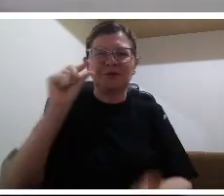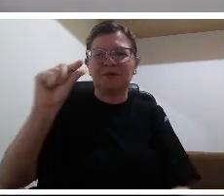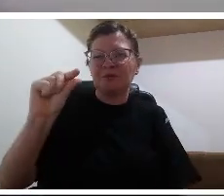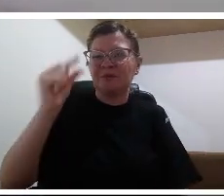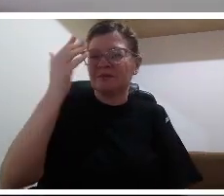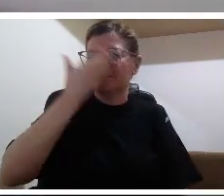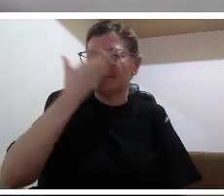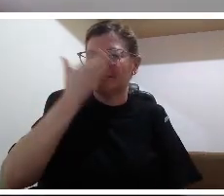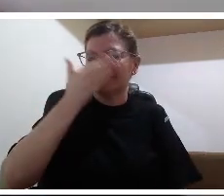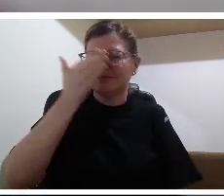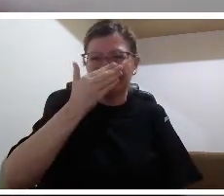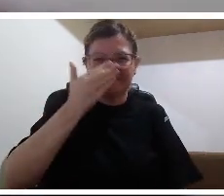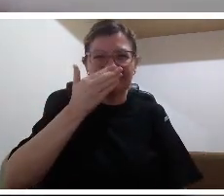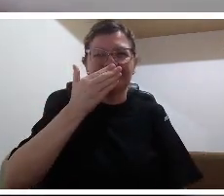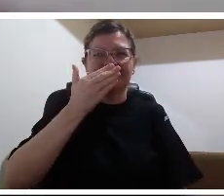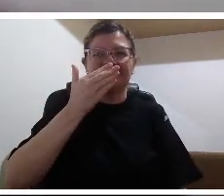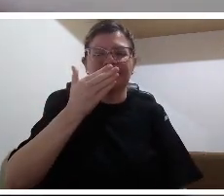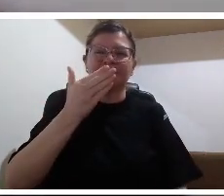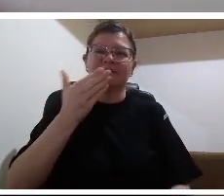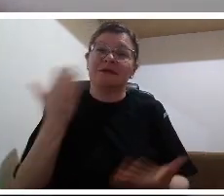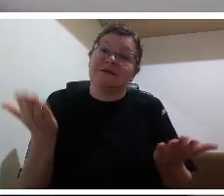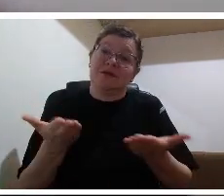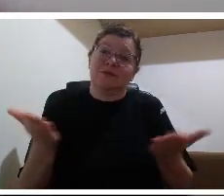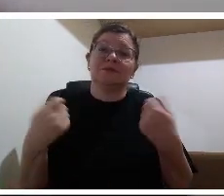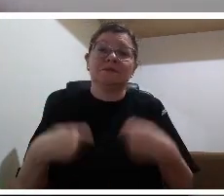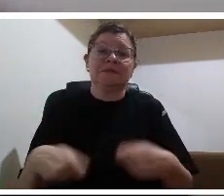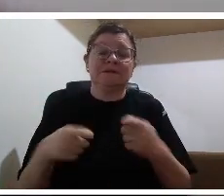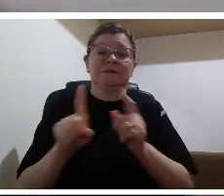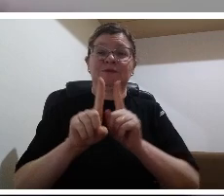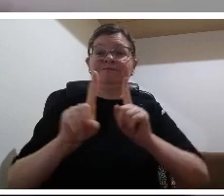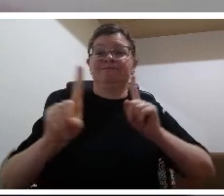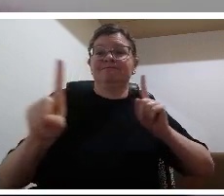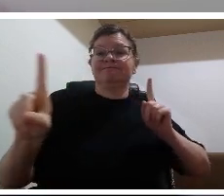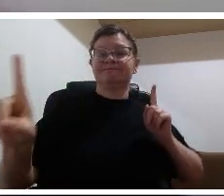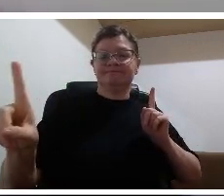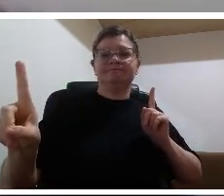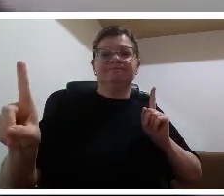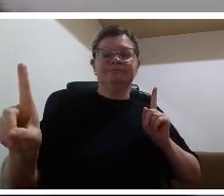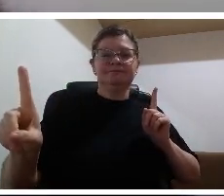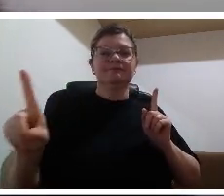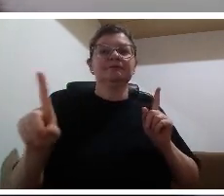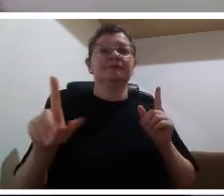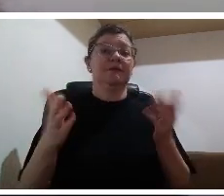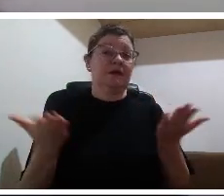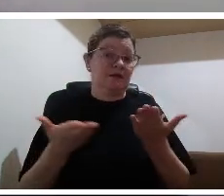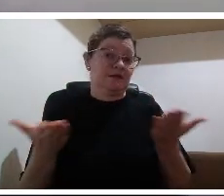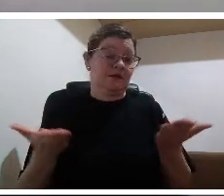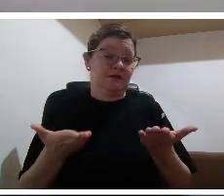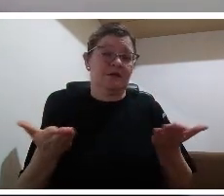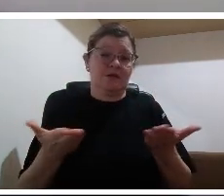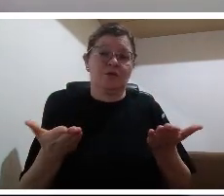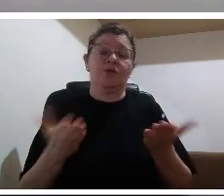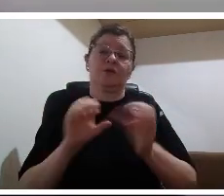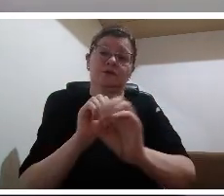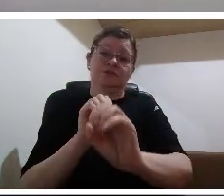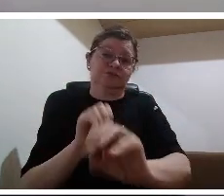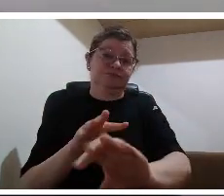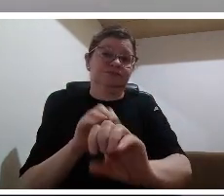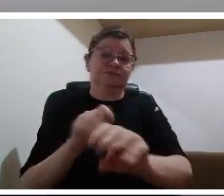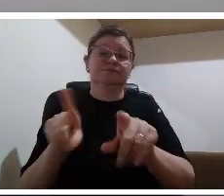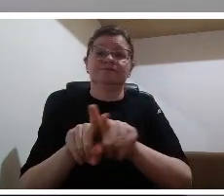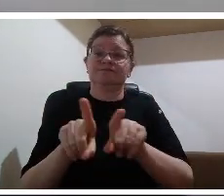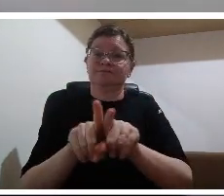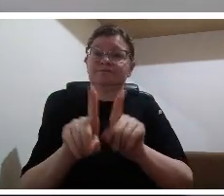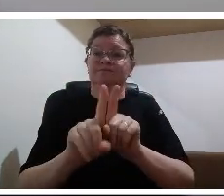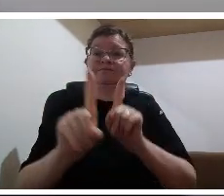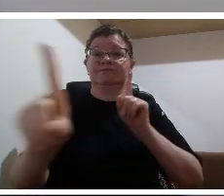um ensino remoto nesse momento de pandemia nós não estávamos preparados para esse momento então nós